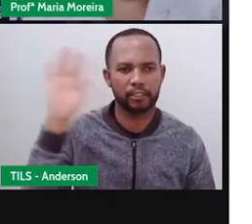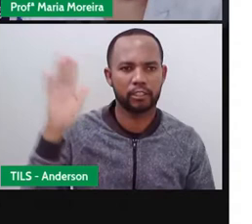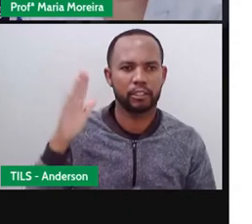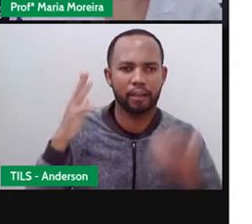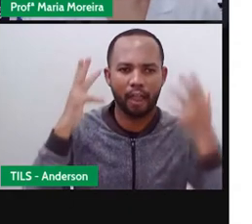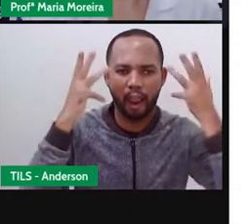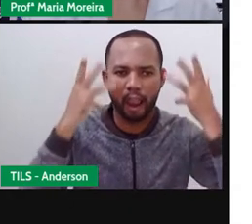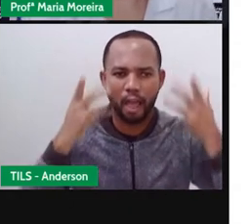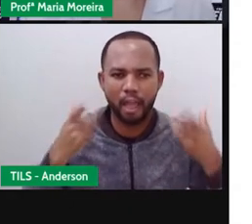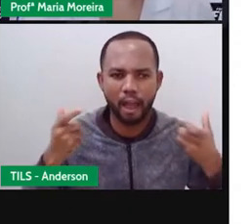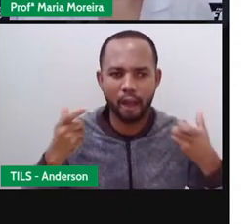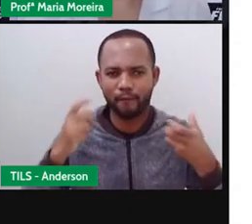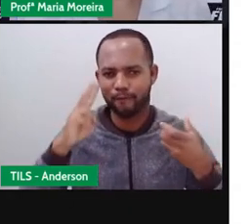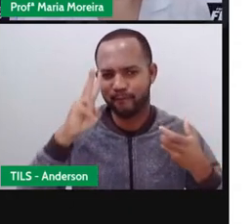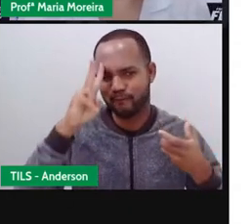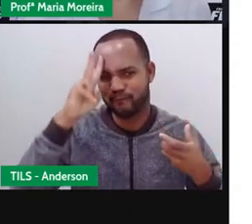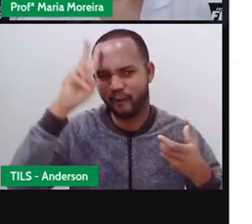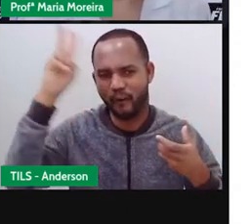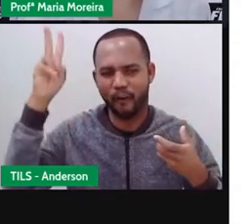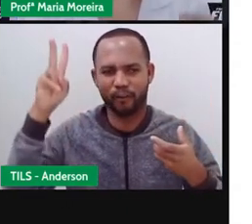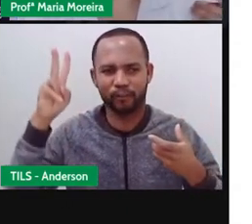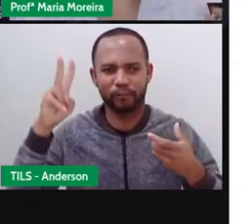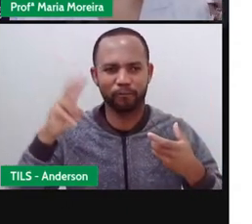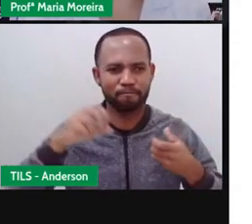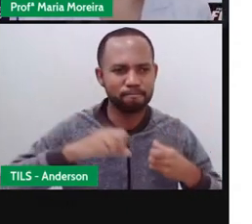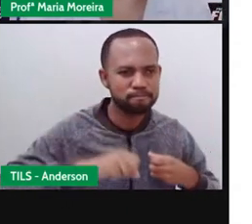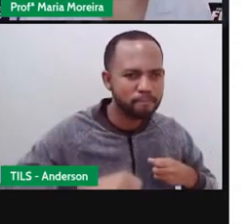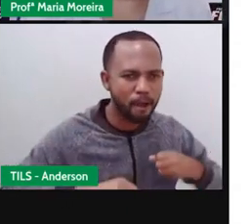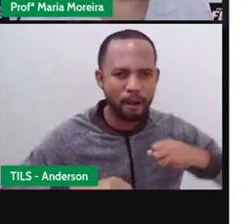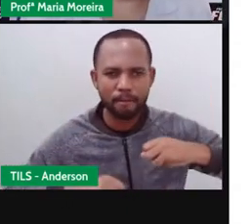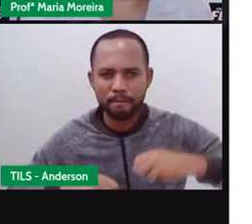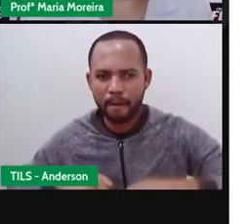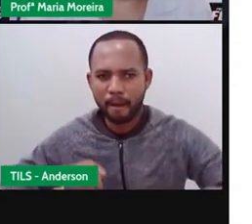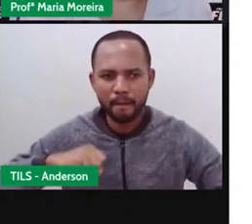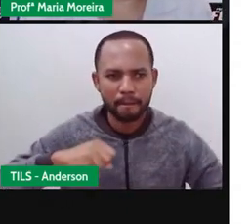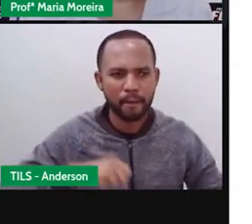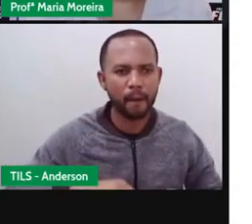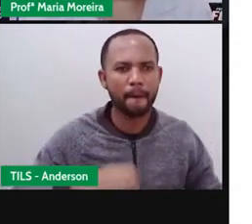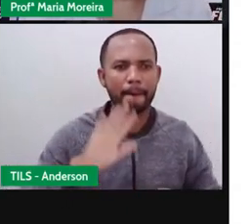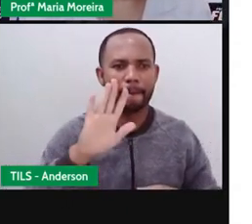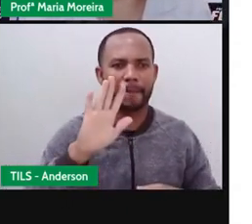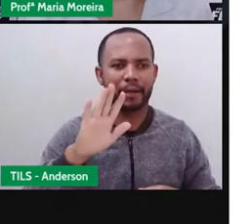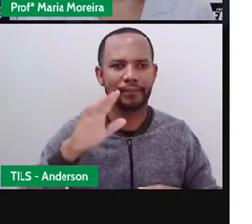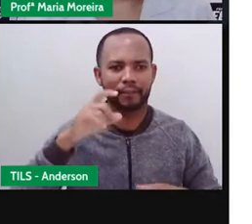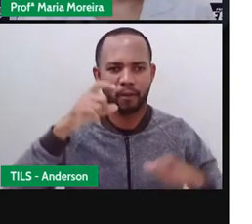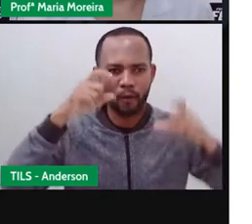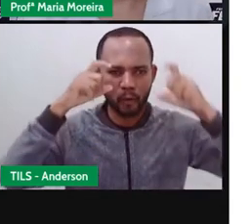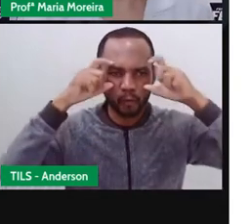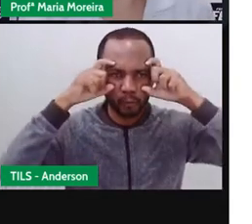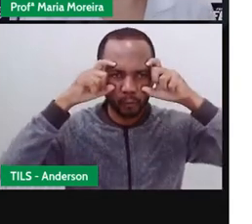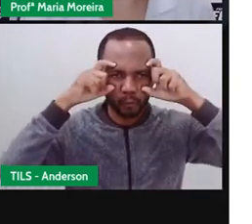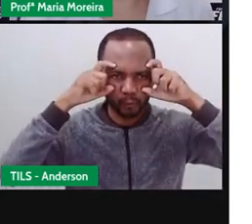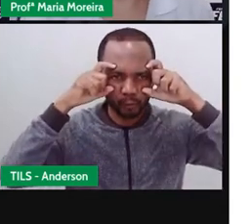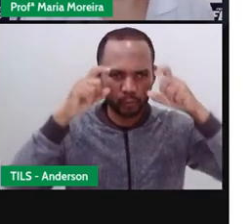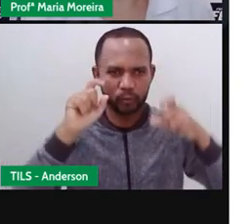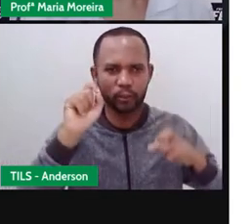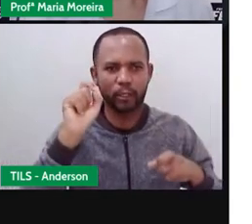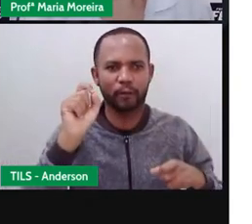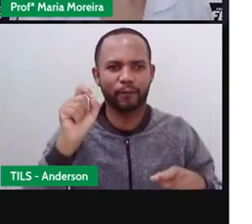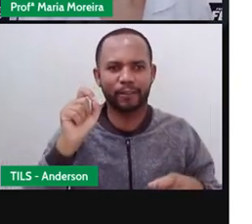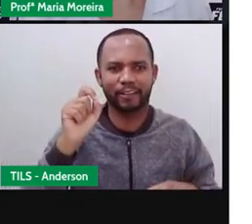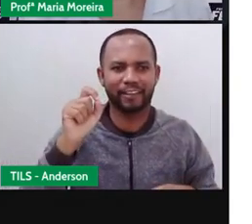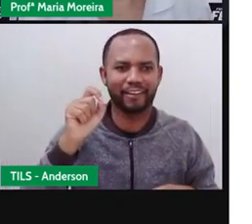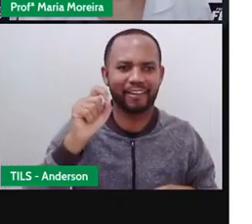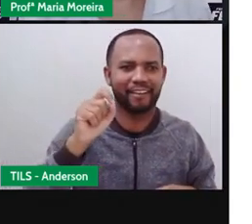selva, não é isso? E aí, a coruja, a coruja, inclusive, é símbolo mesmo para a educação, para a sabedoria.